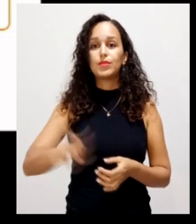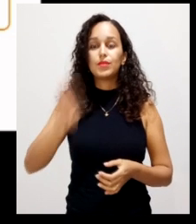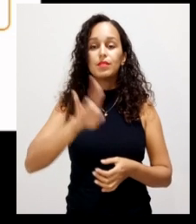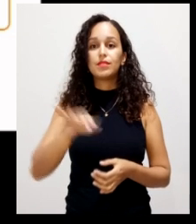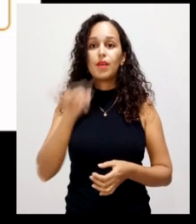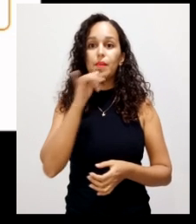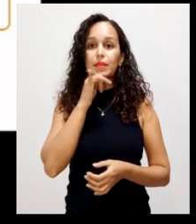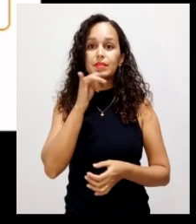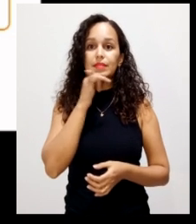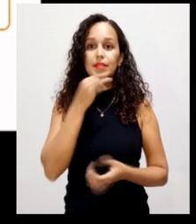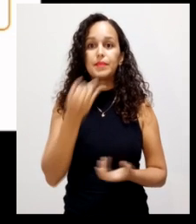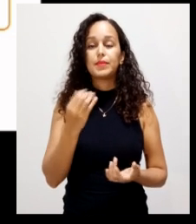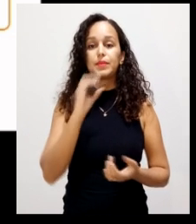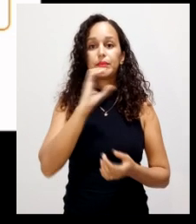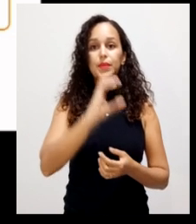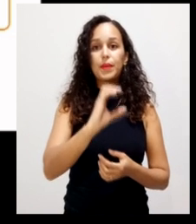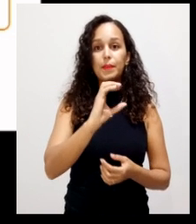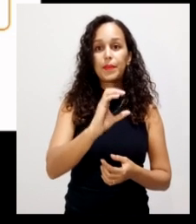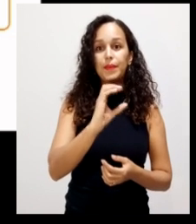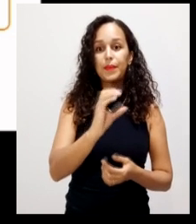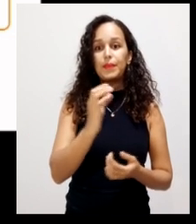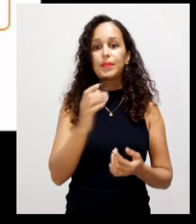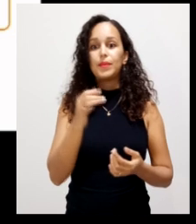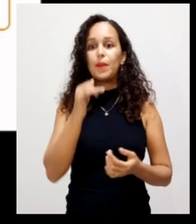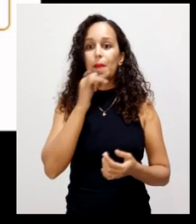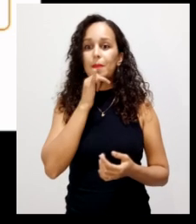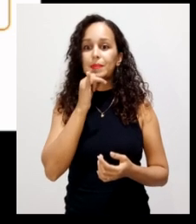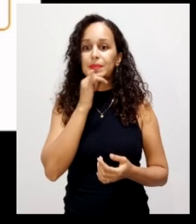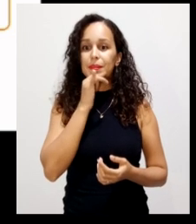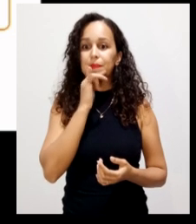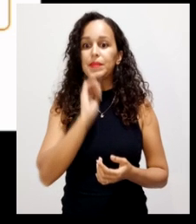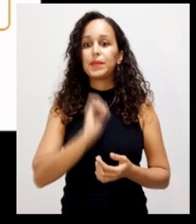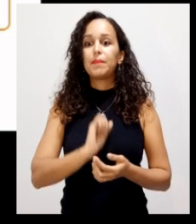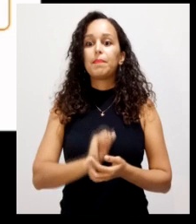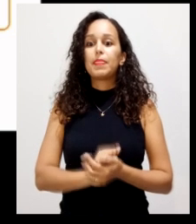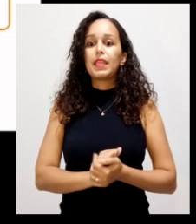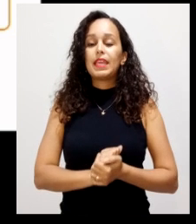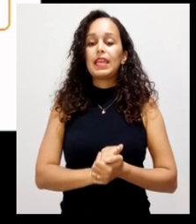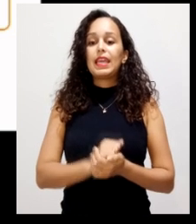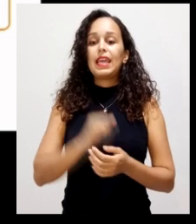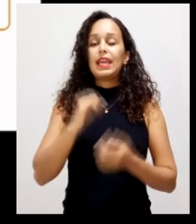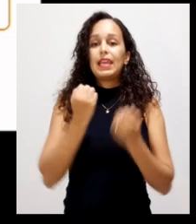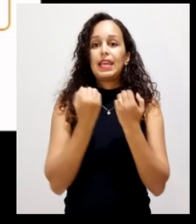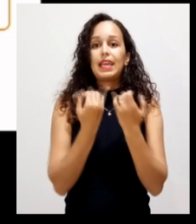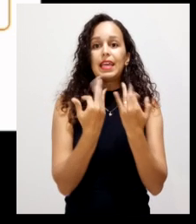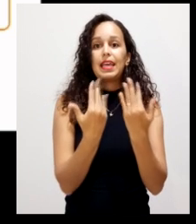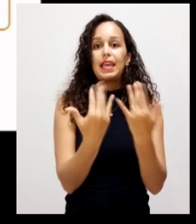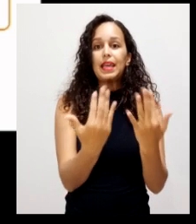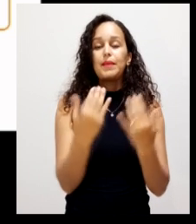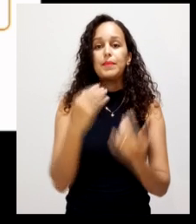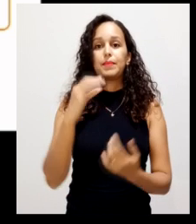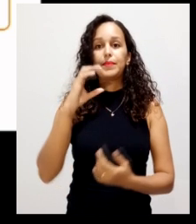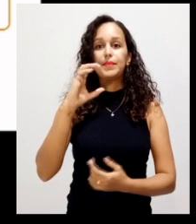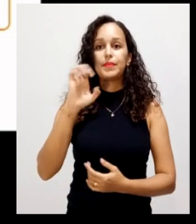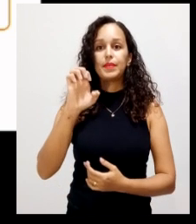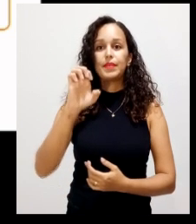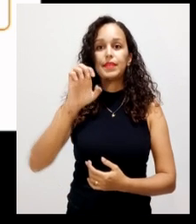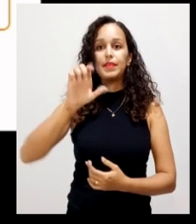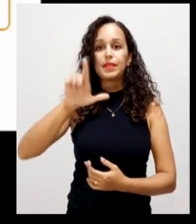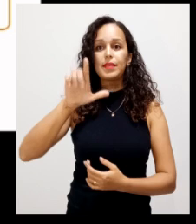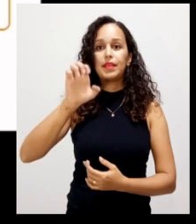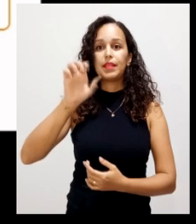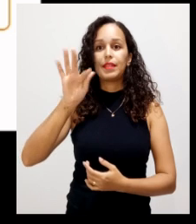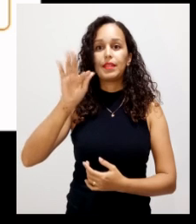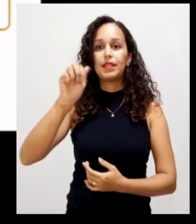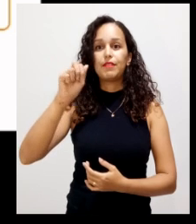por exemplo, uma fonte de carbono, um capim elefante, um capim qualquer, e uma fonte de